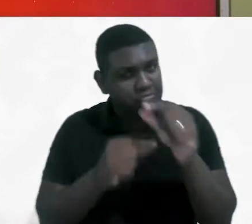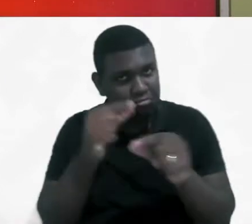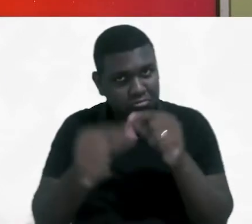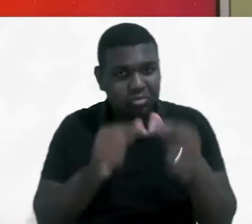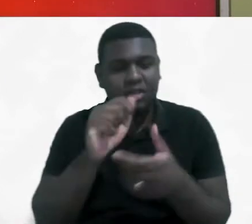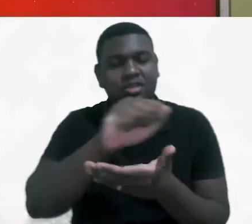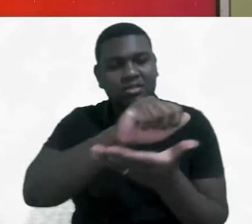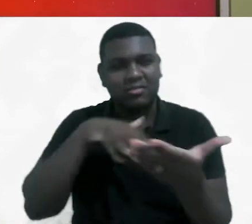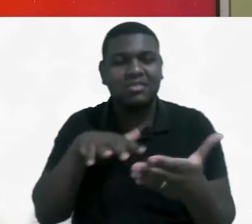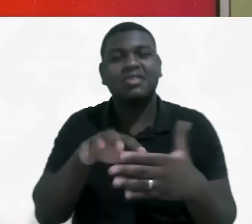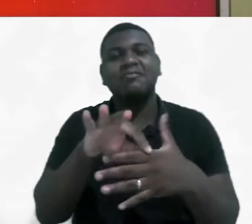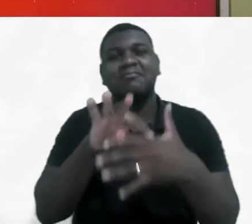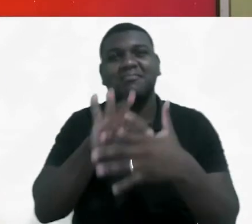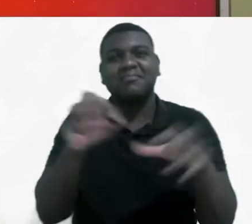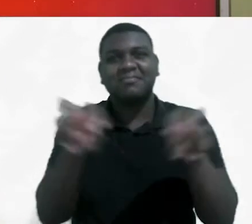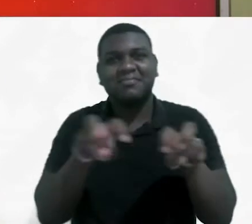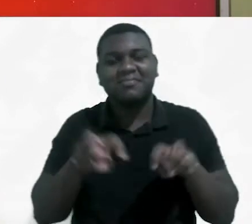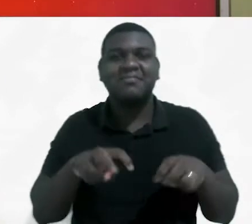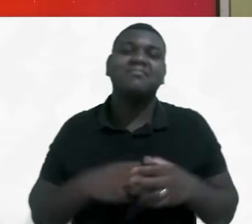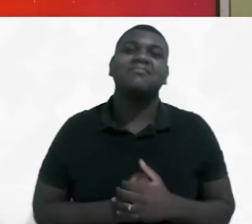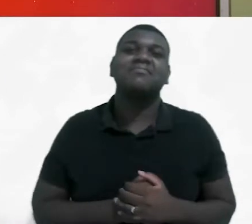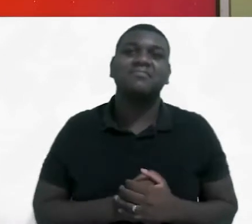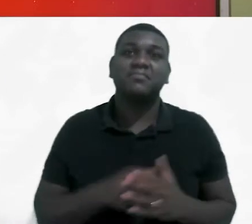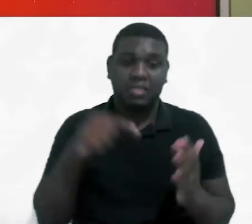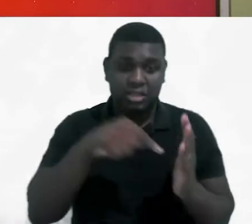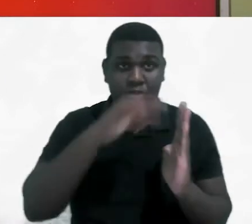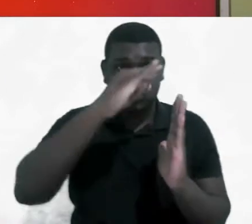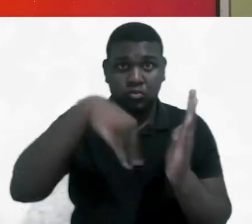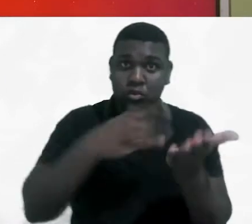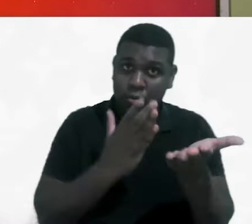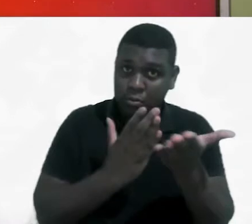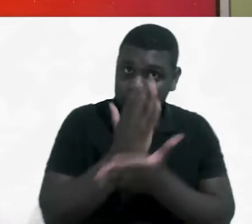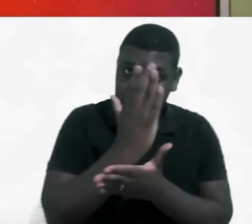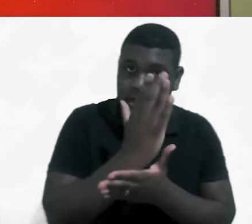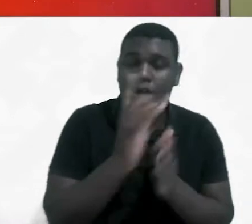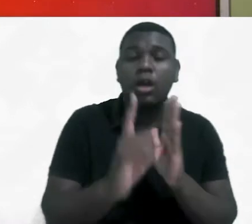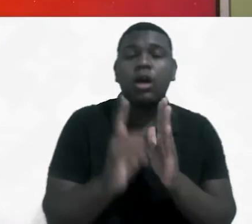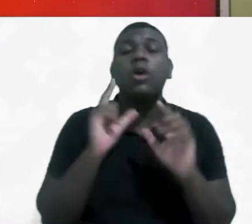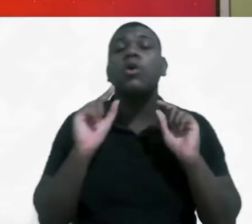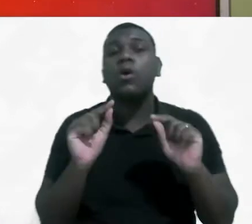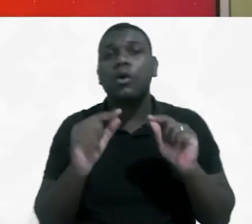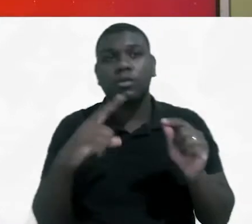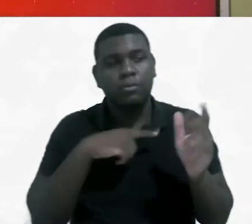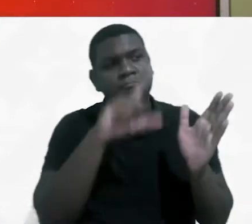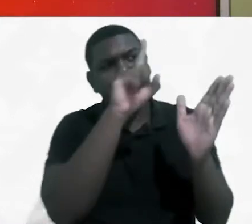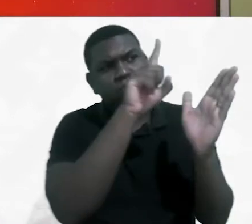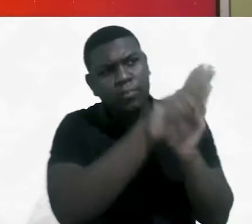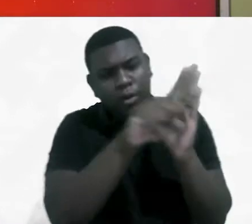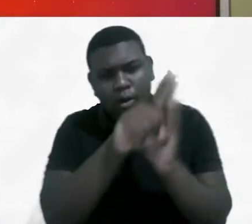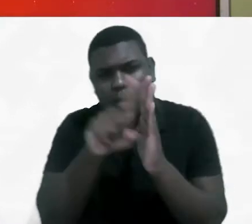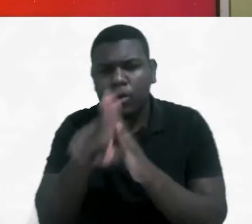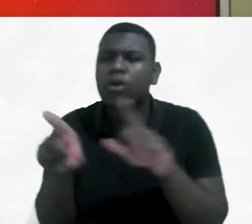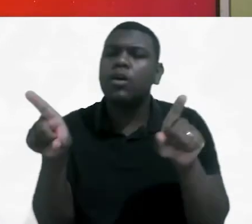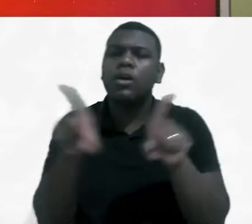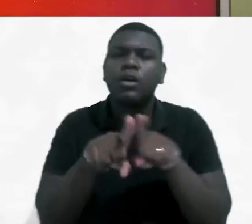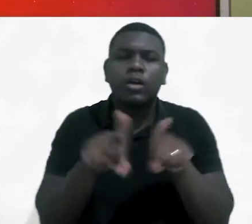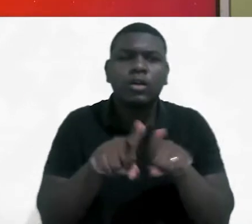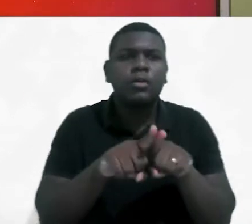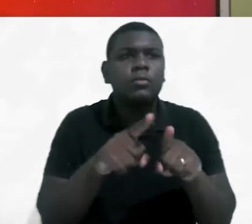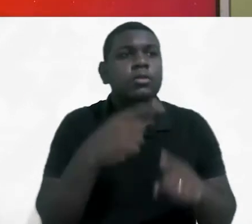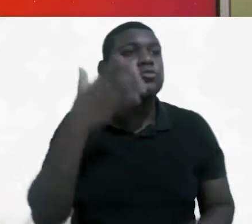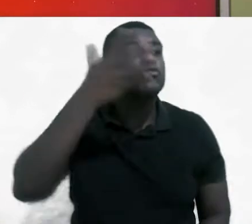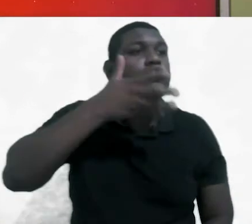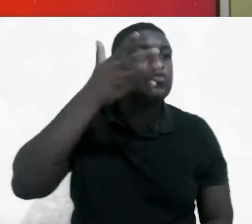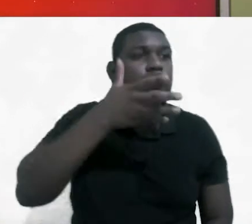gradual das atividades presenciais. A aprovação do documento aconteceu após